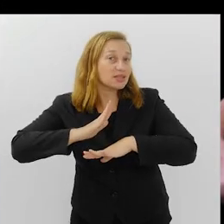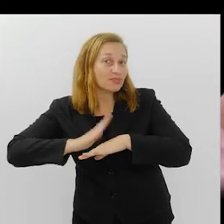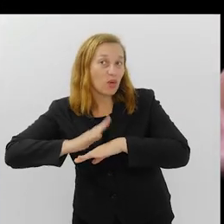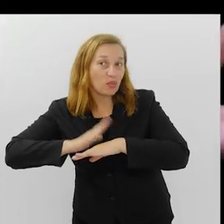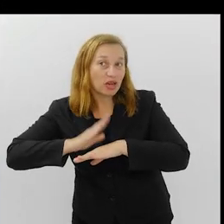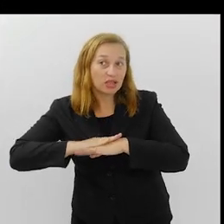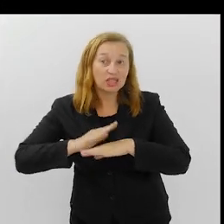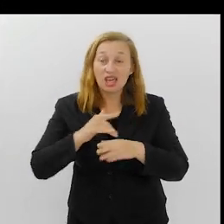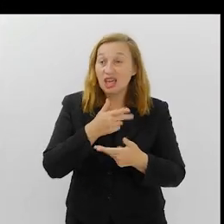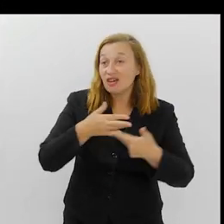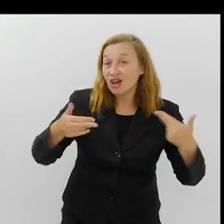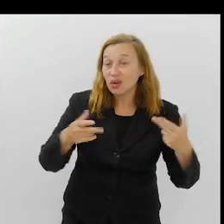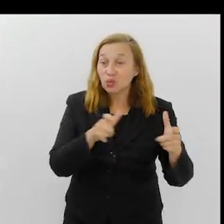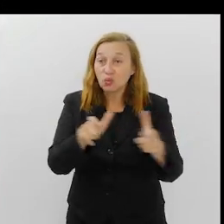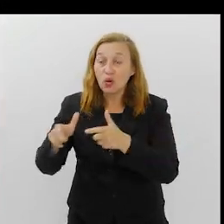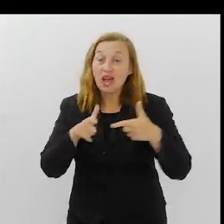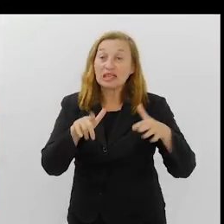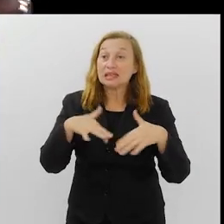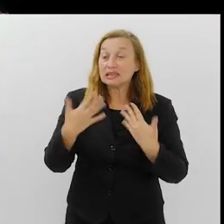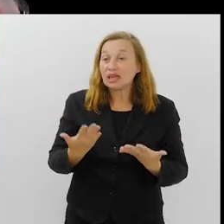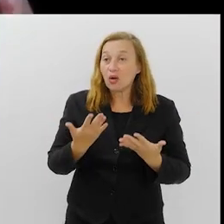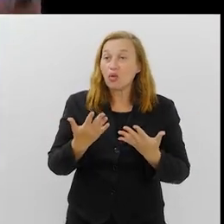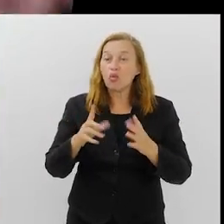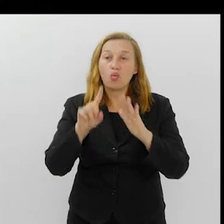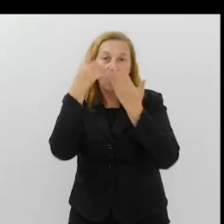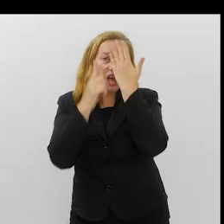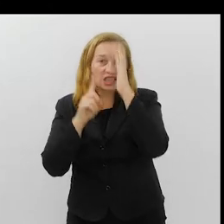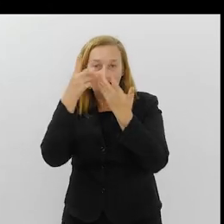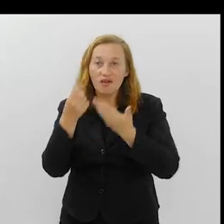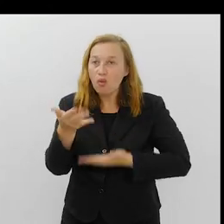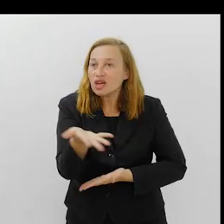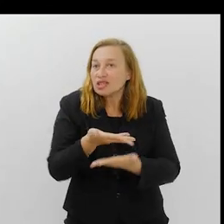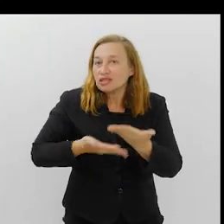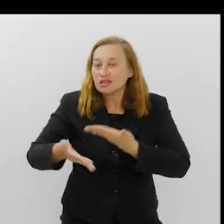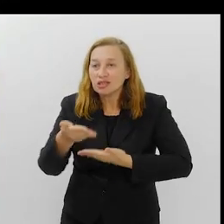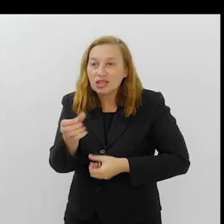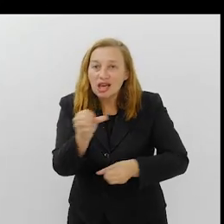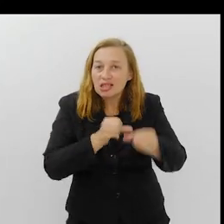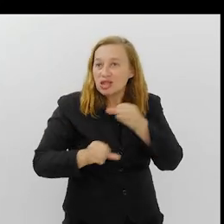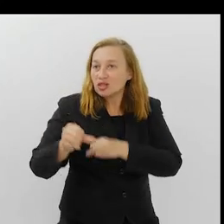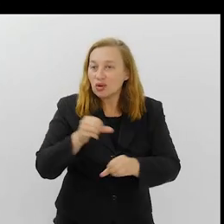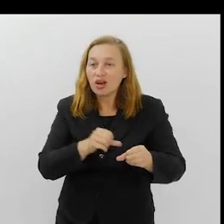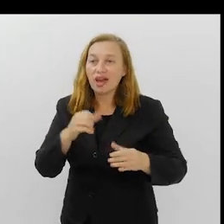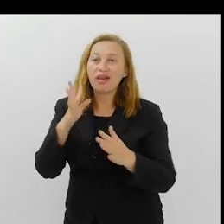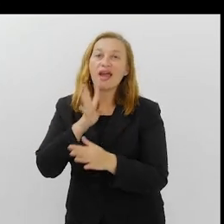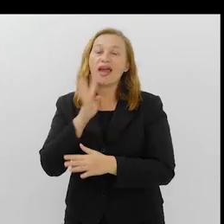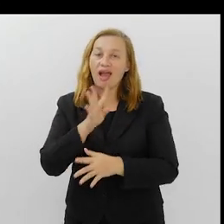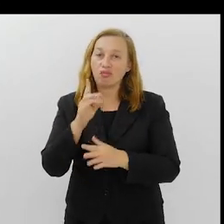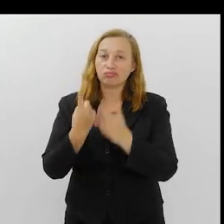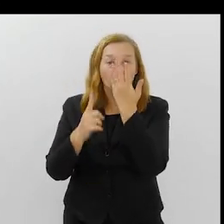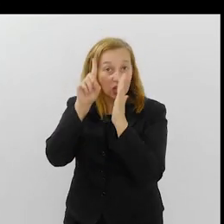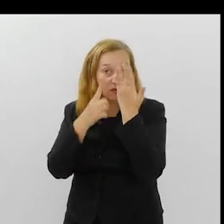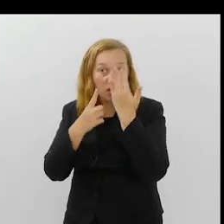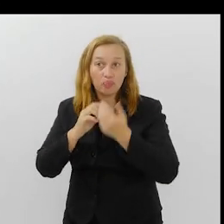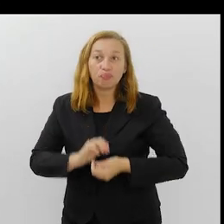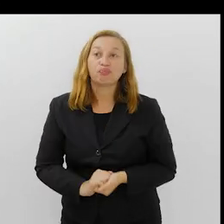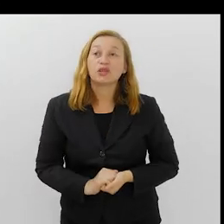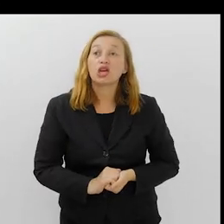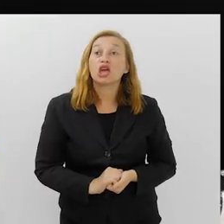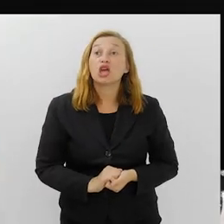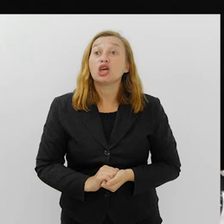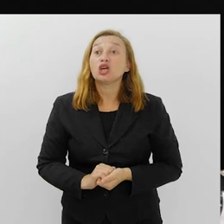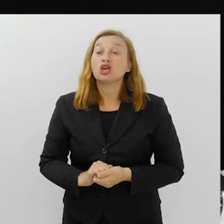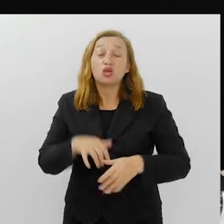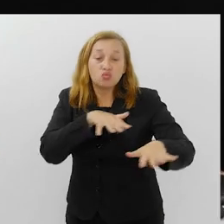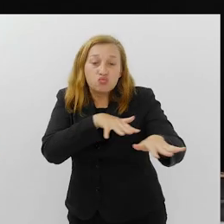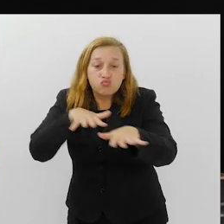vive se encontrando em vários lugares. Então, o carnaval propicia essa troca. Eu acho que é isso que legal do carnaval. E o